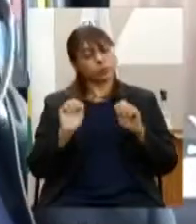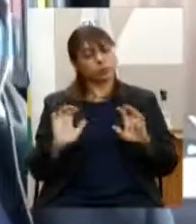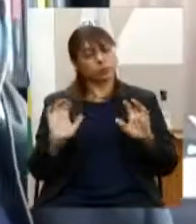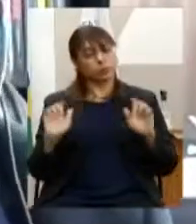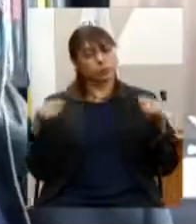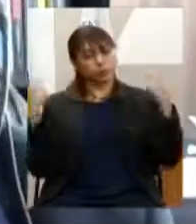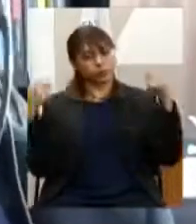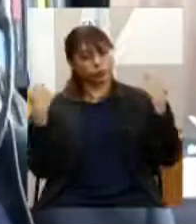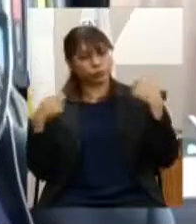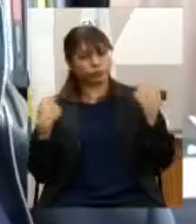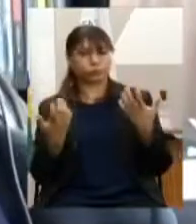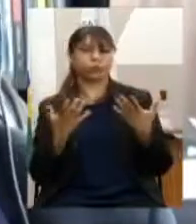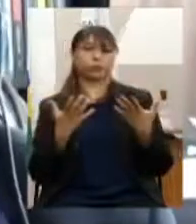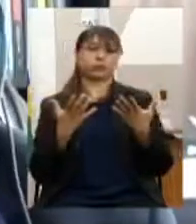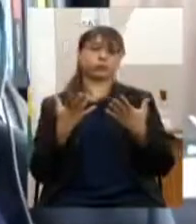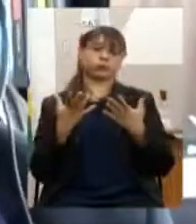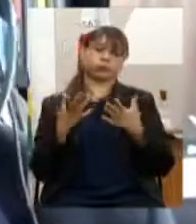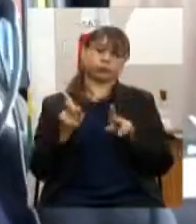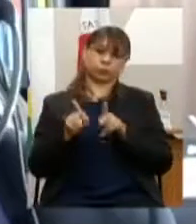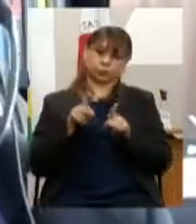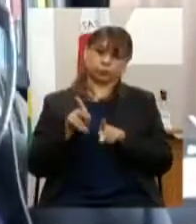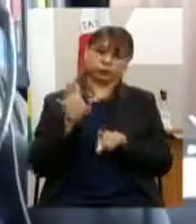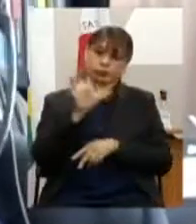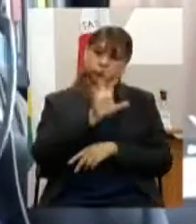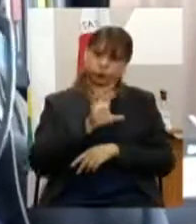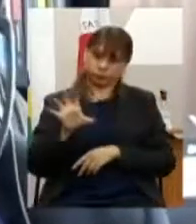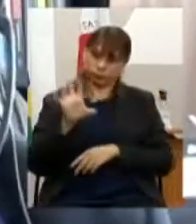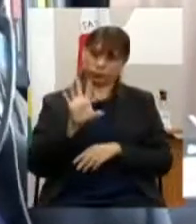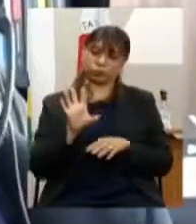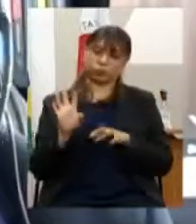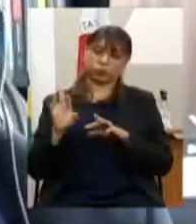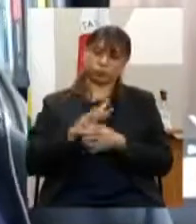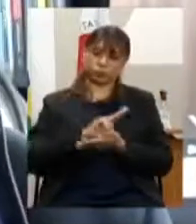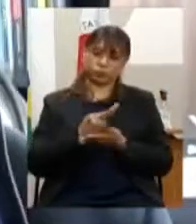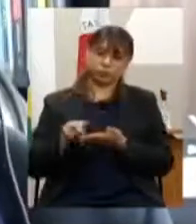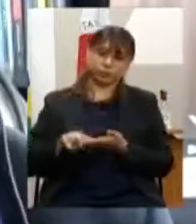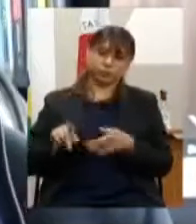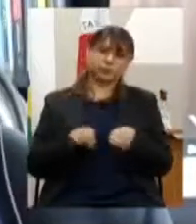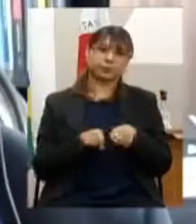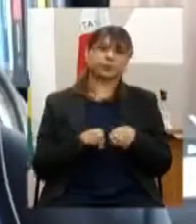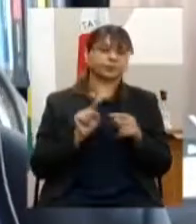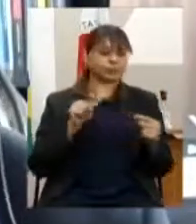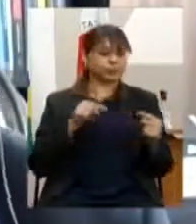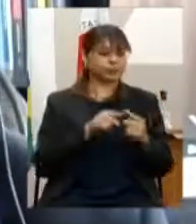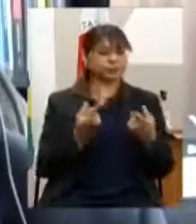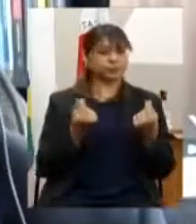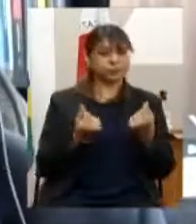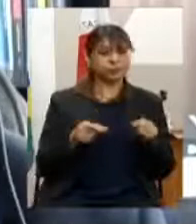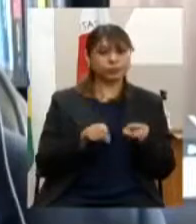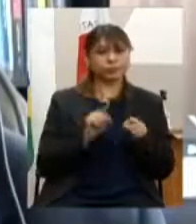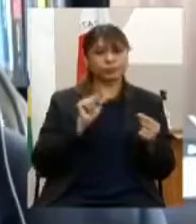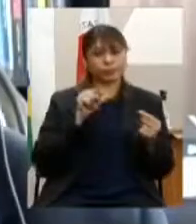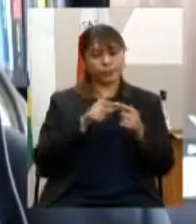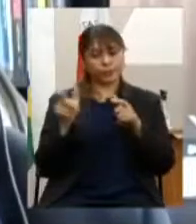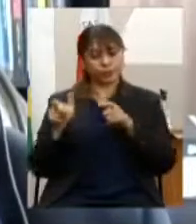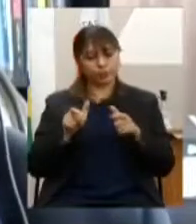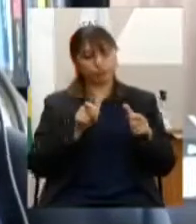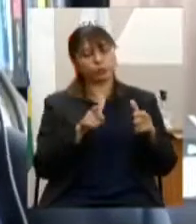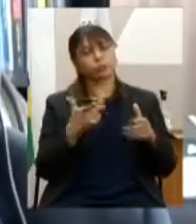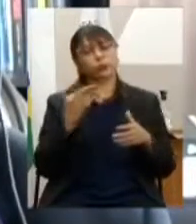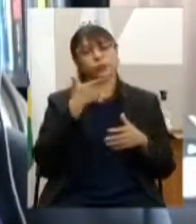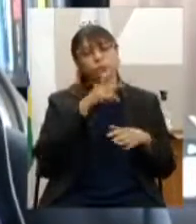regionalizar acrescentar também na região estadual meta física e financeira para a realização de projetos de